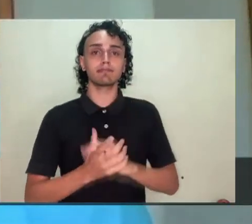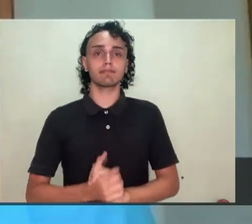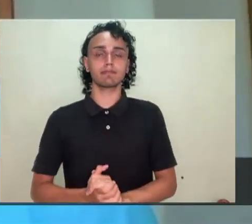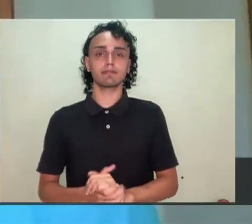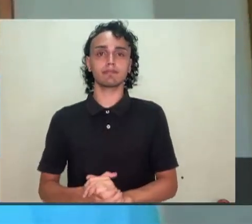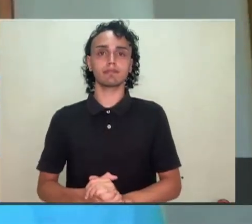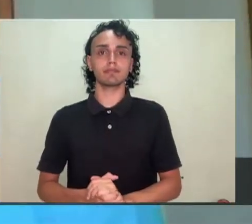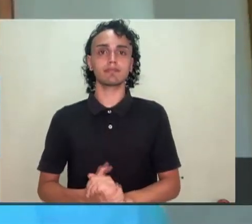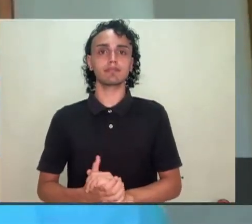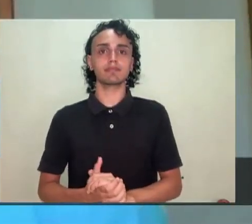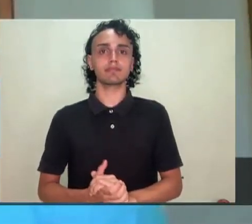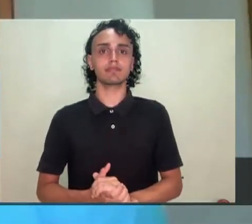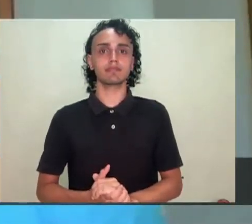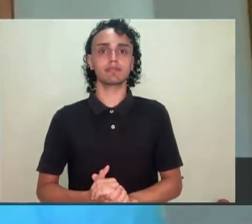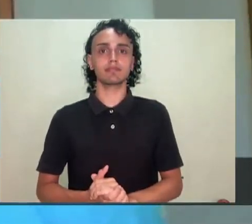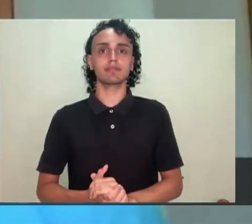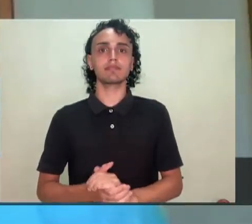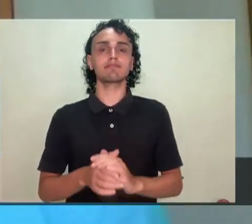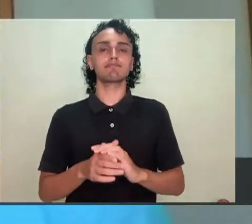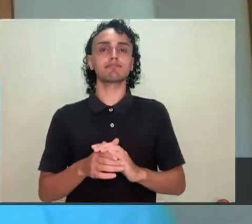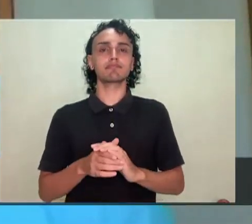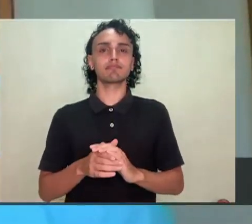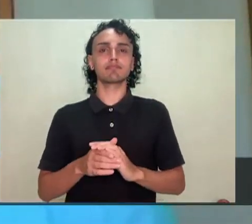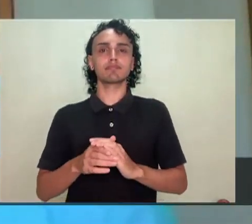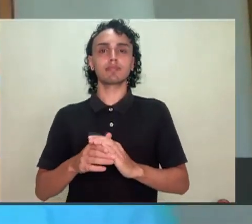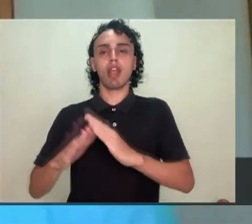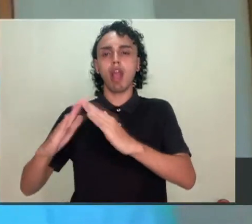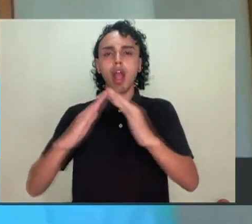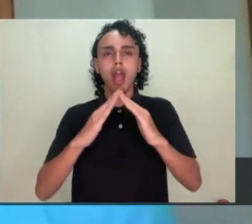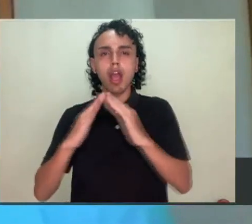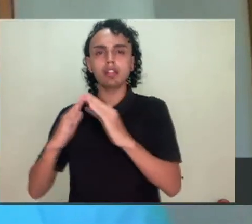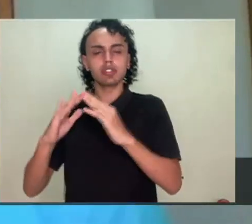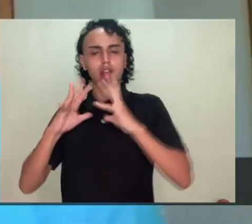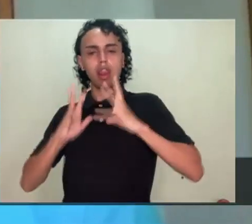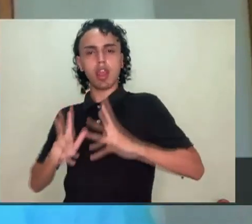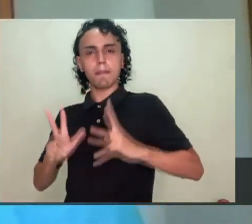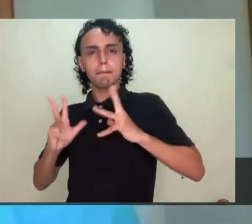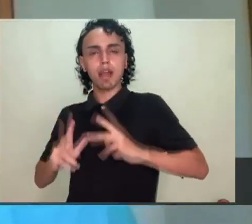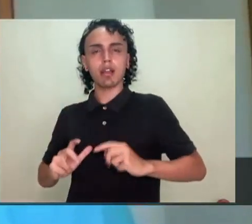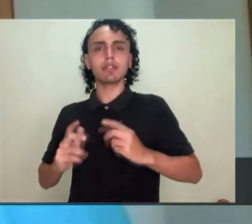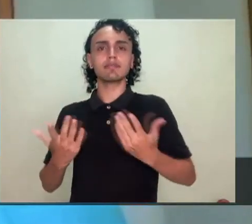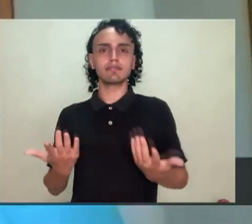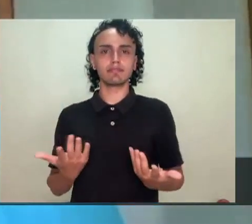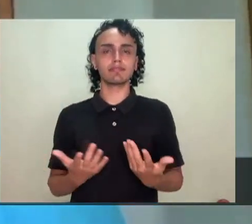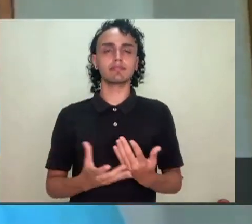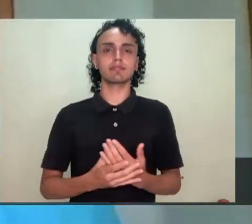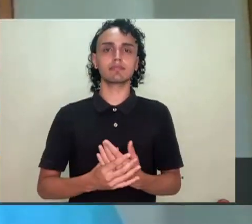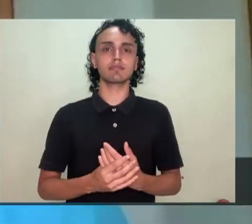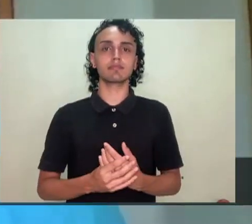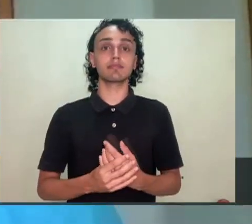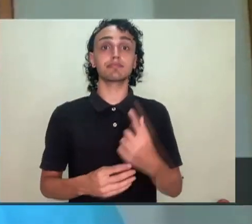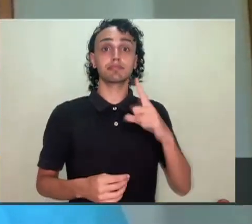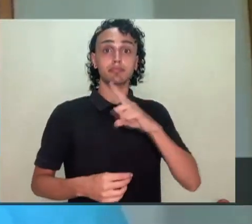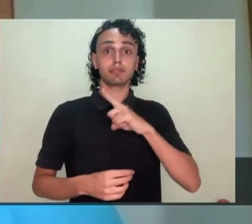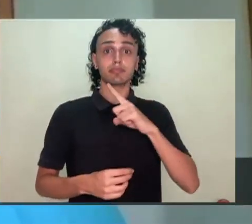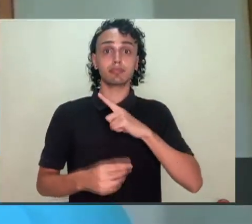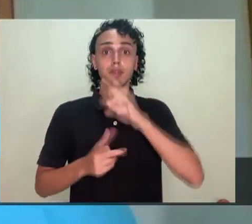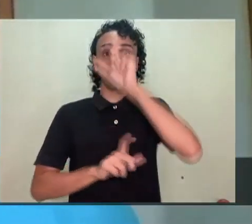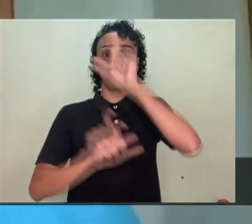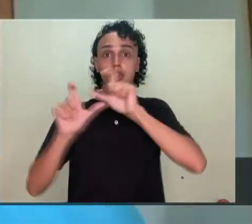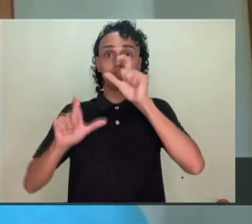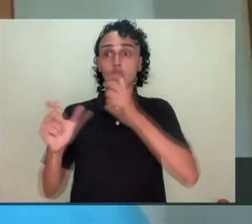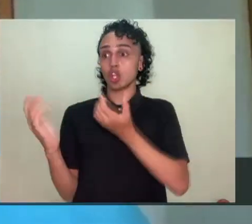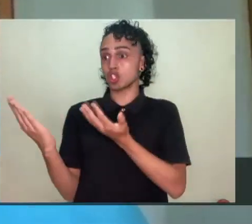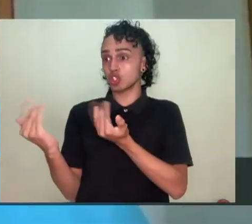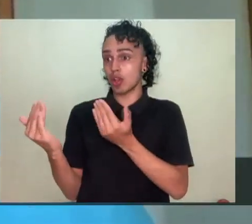funções de cuidado, empregadoras domésticas. Quer dizer, esta associação entre a